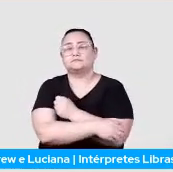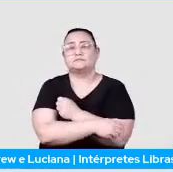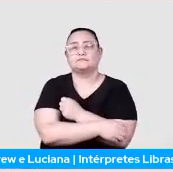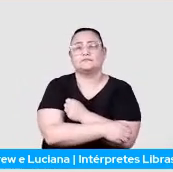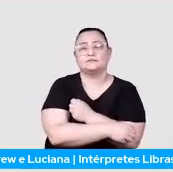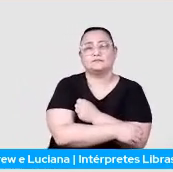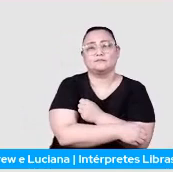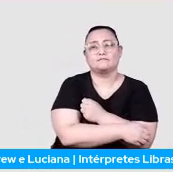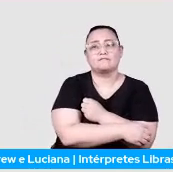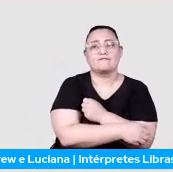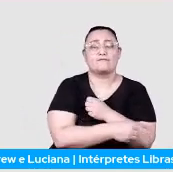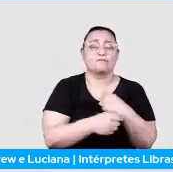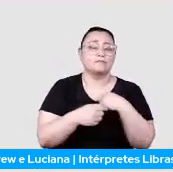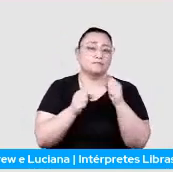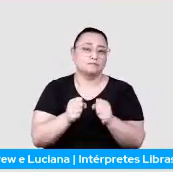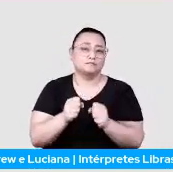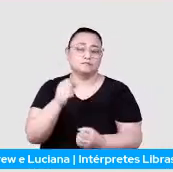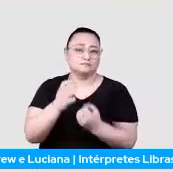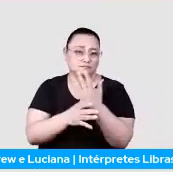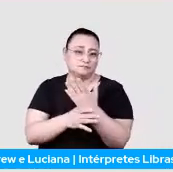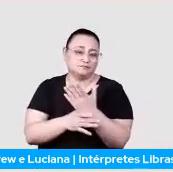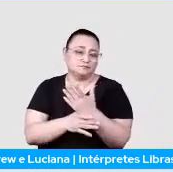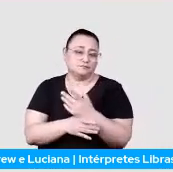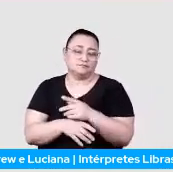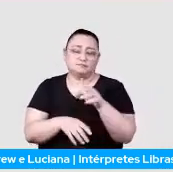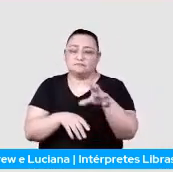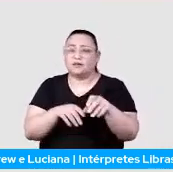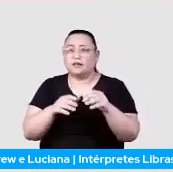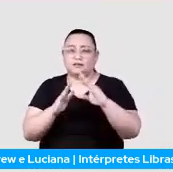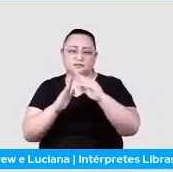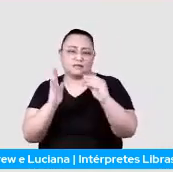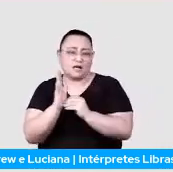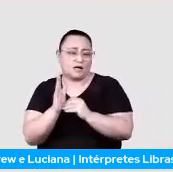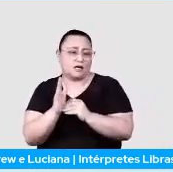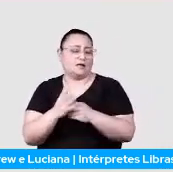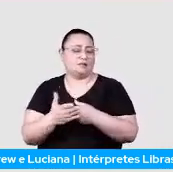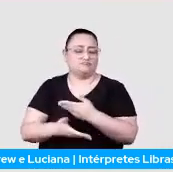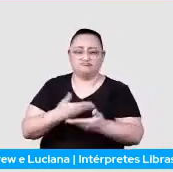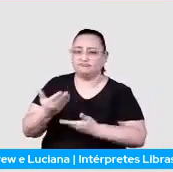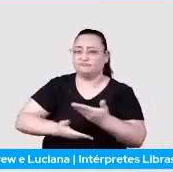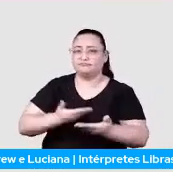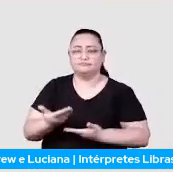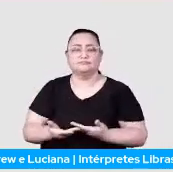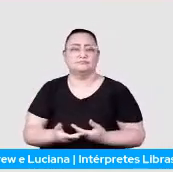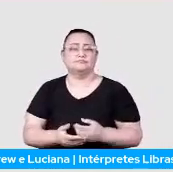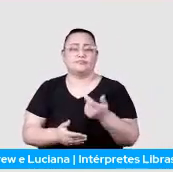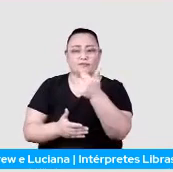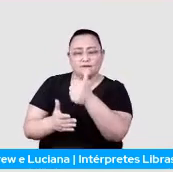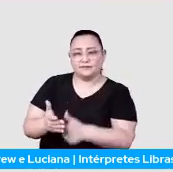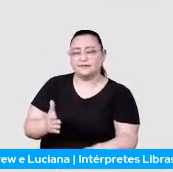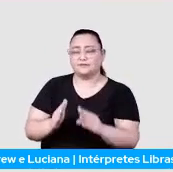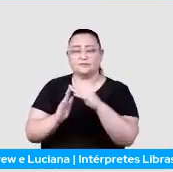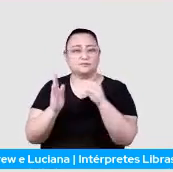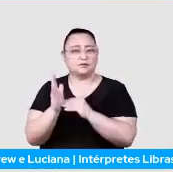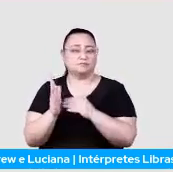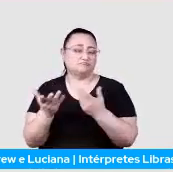fazer isso, eu podia criar uma aplicação inteira para processar os meus dados, para interagir com os meus dados, fazer uma validação dos meus dados, enfim.